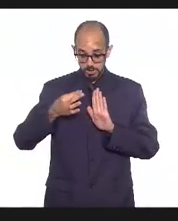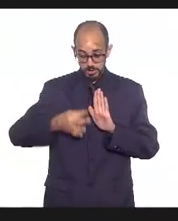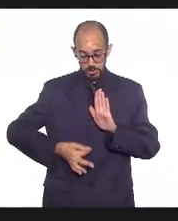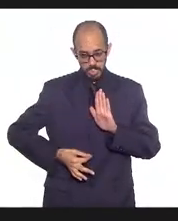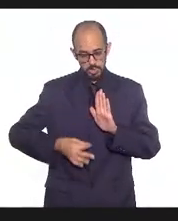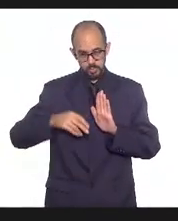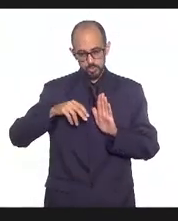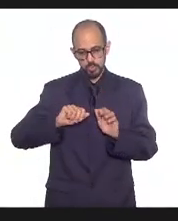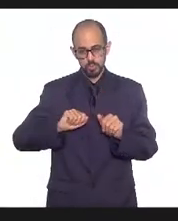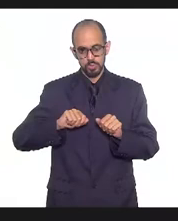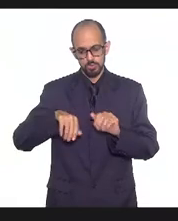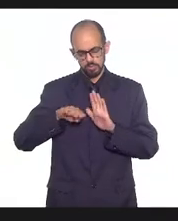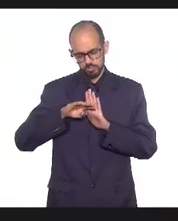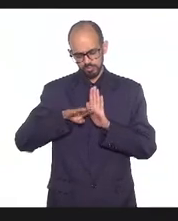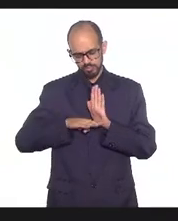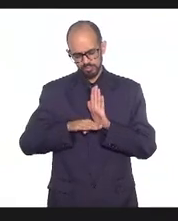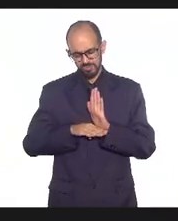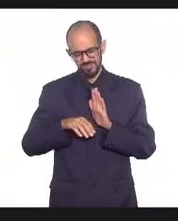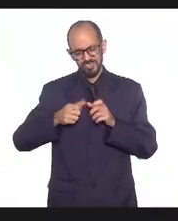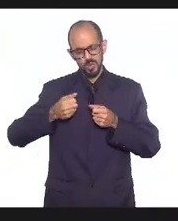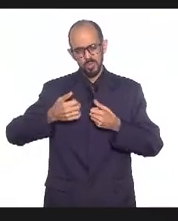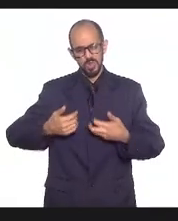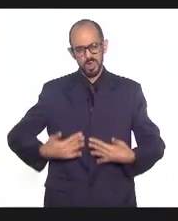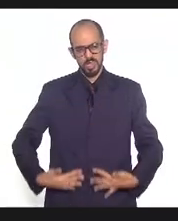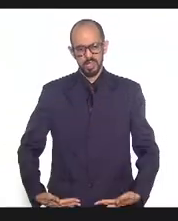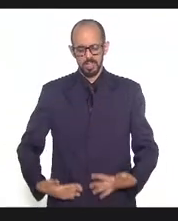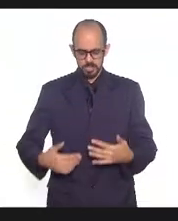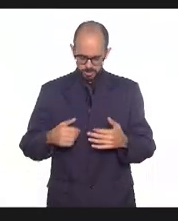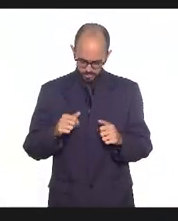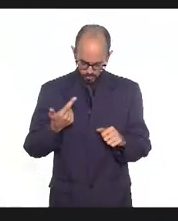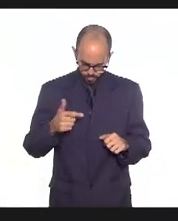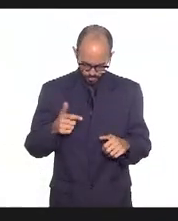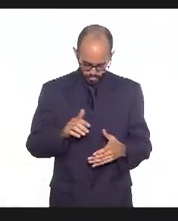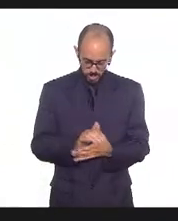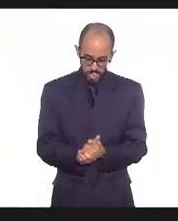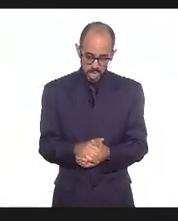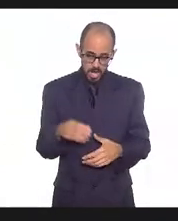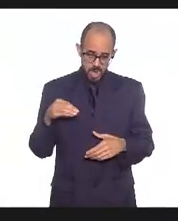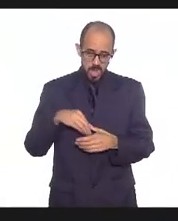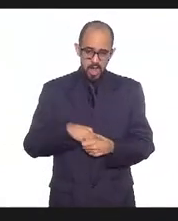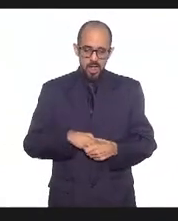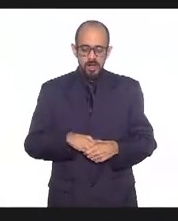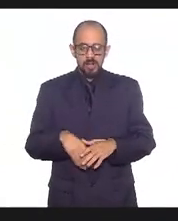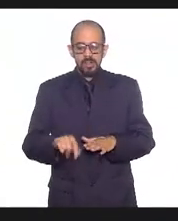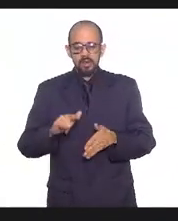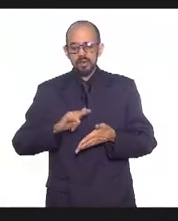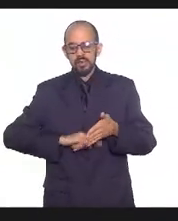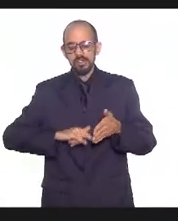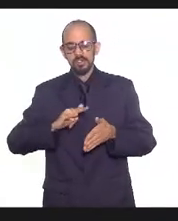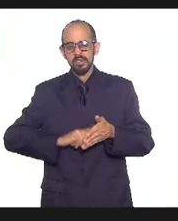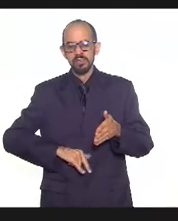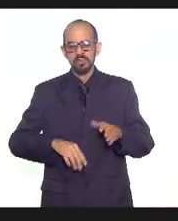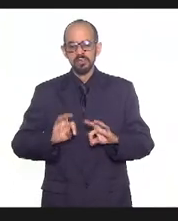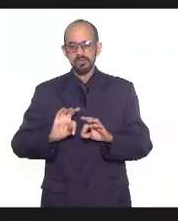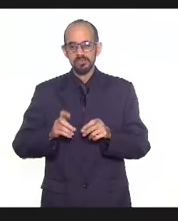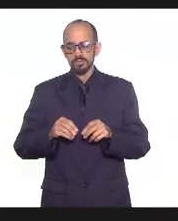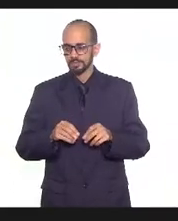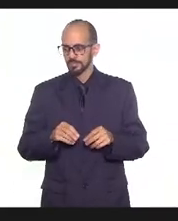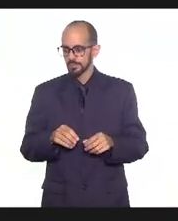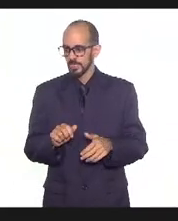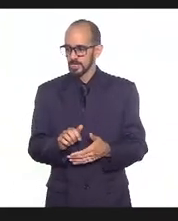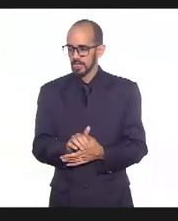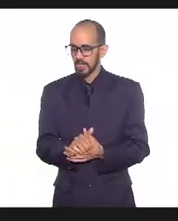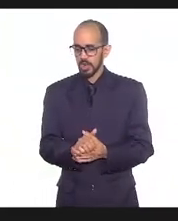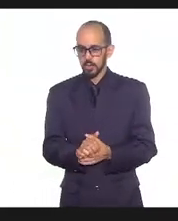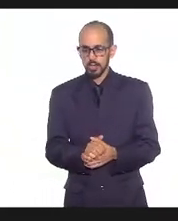intenso e tão completo dentro da ficha dos casos tanto graves